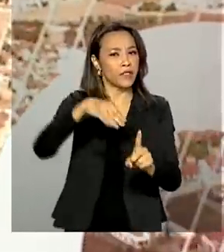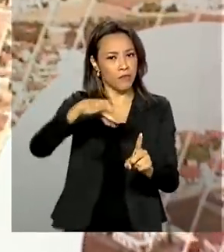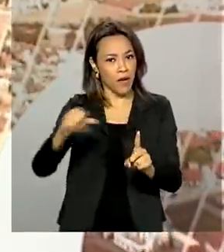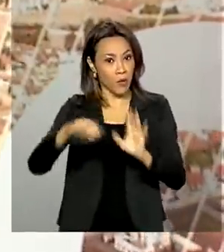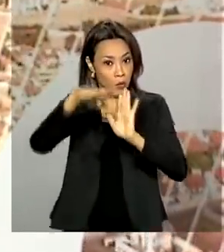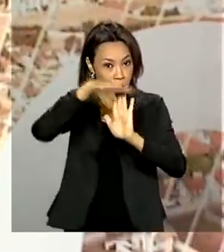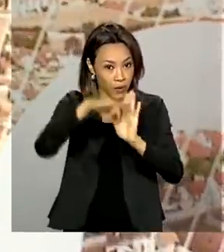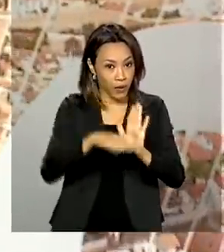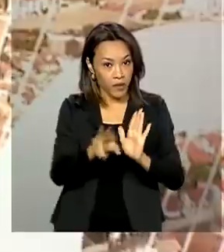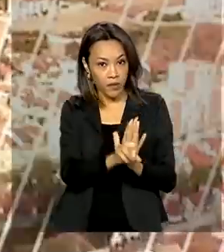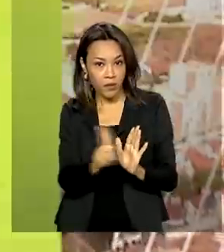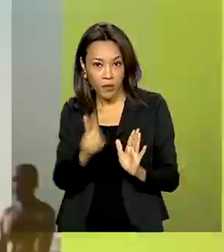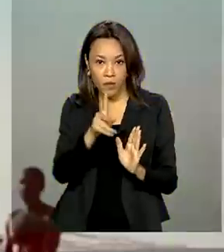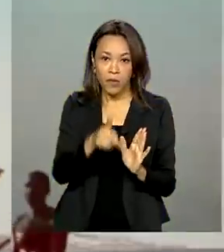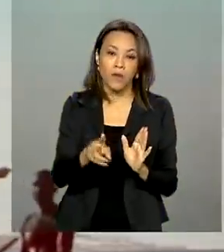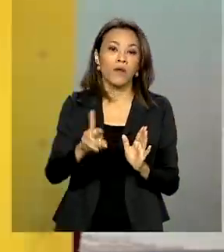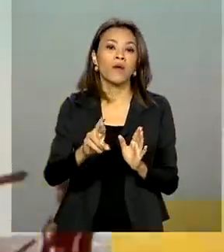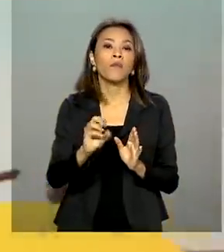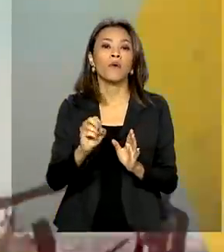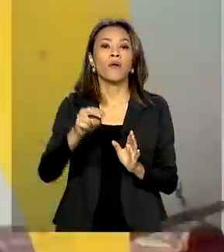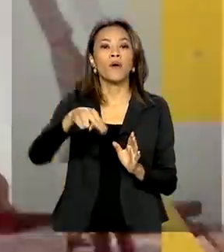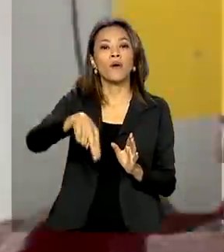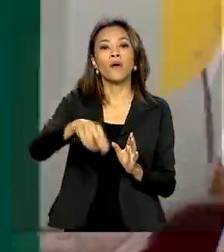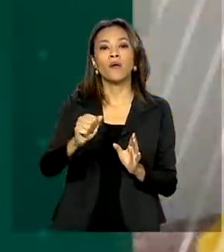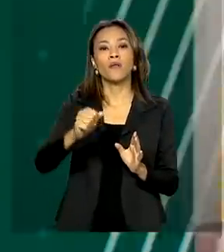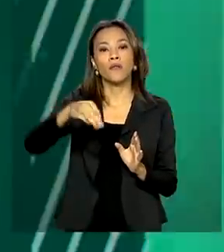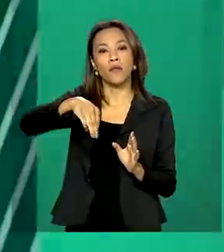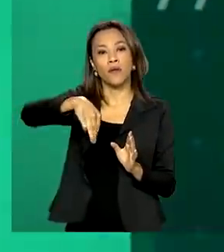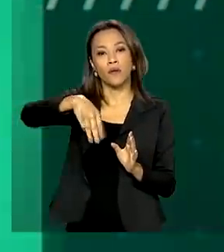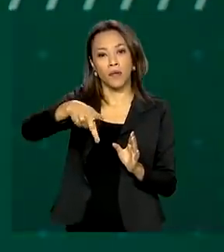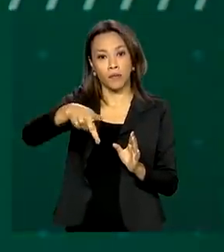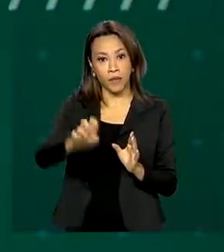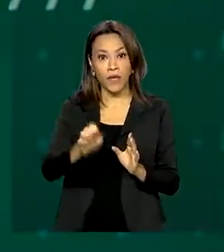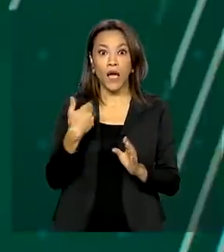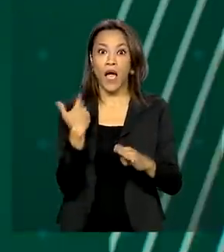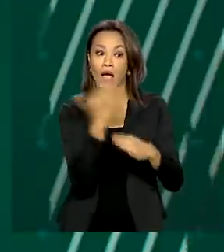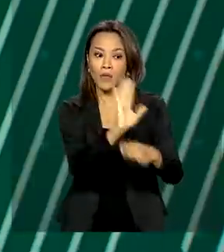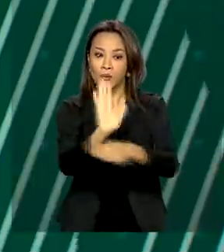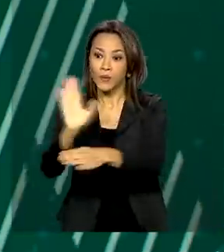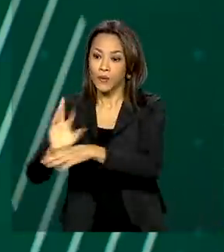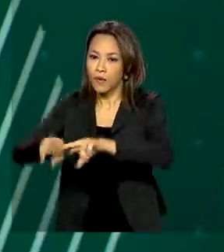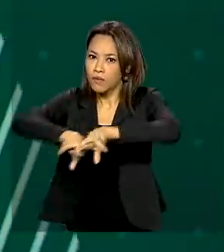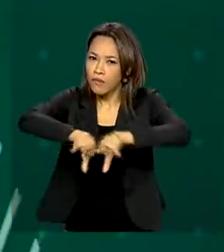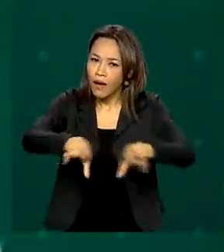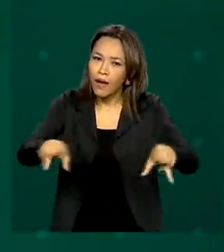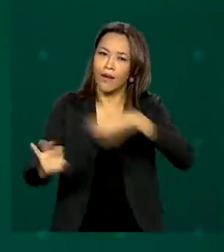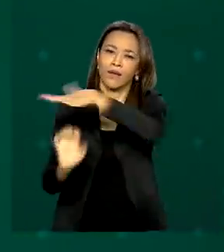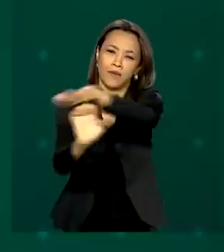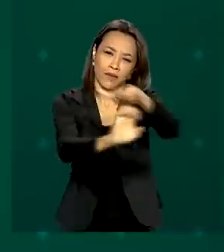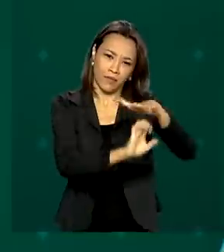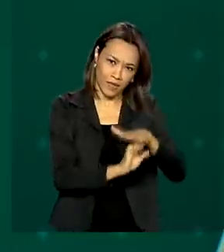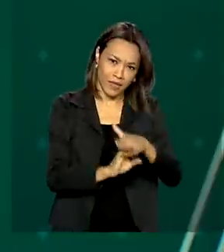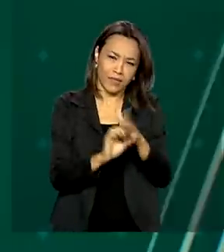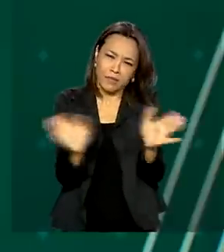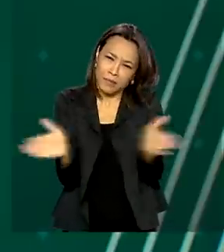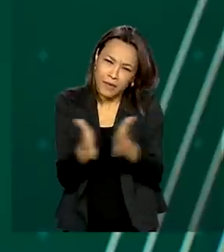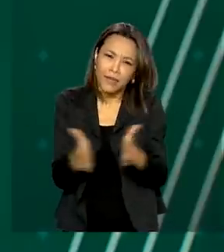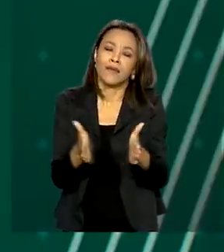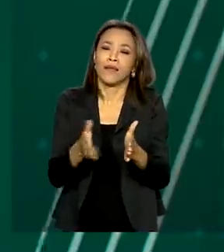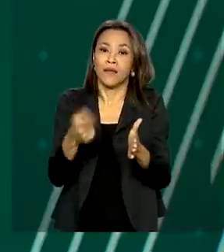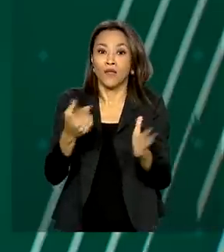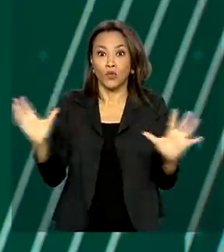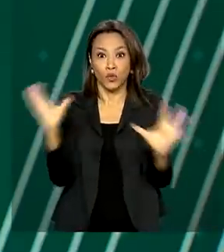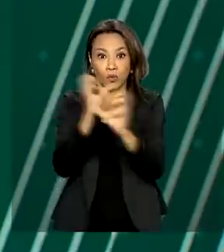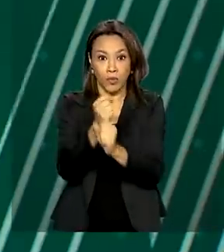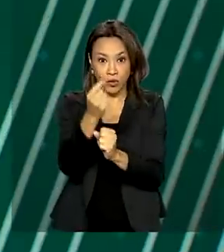Pronamp ajudou a socorrer mais de 500 mil micro e pequenas empresas em todo o país. O volume total de crédito liberado